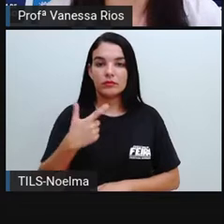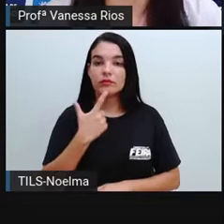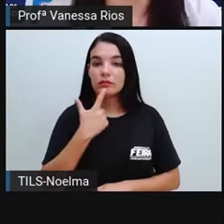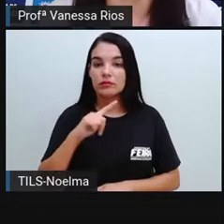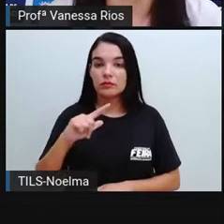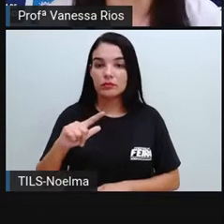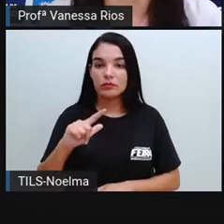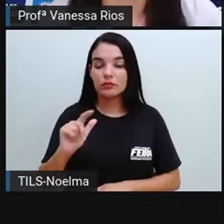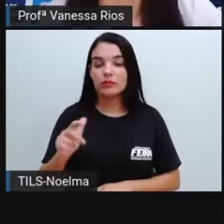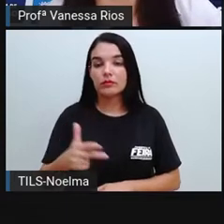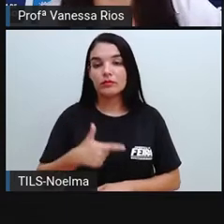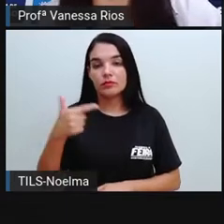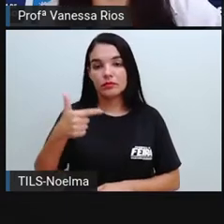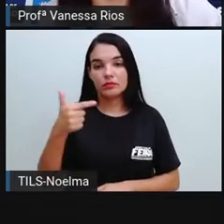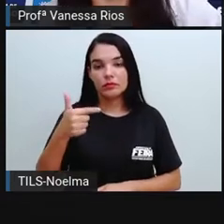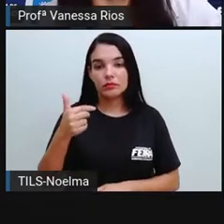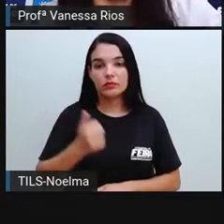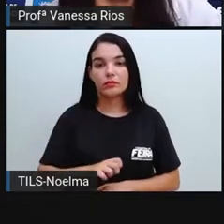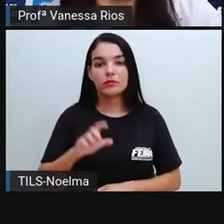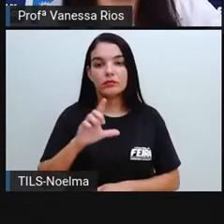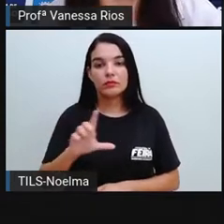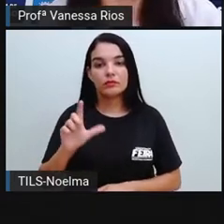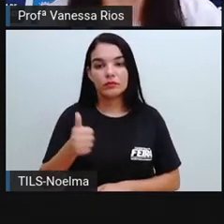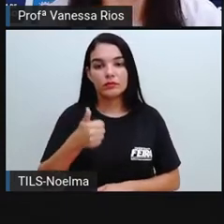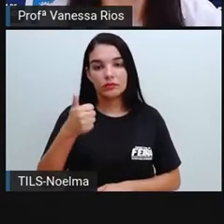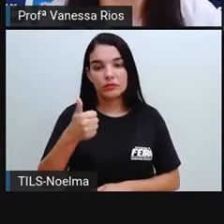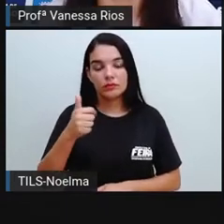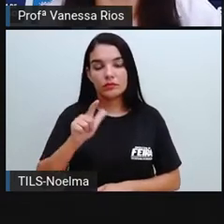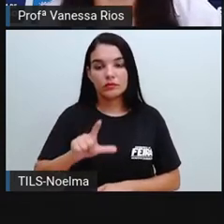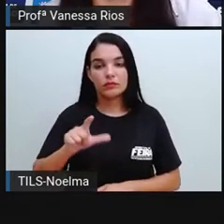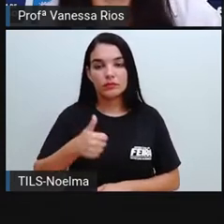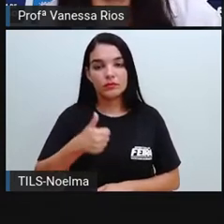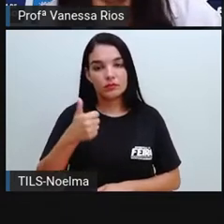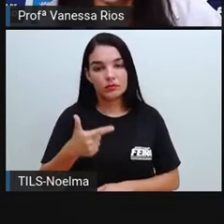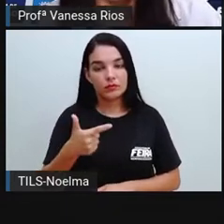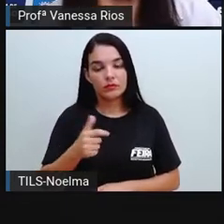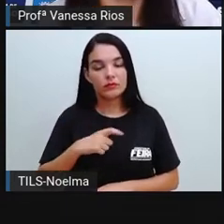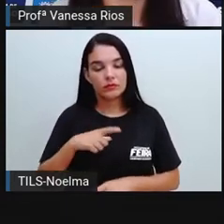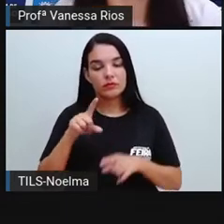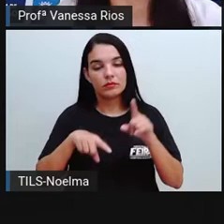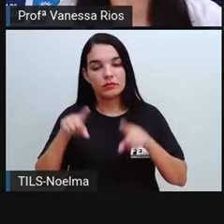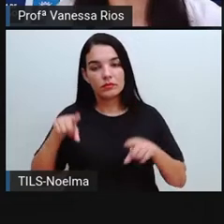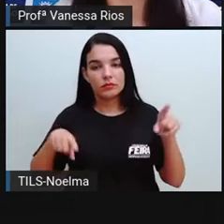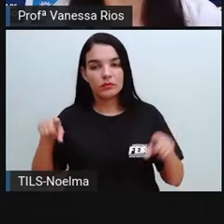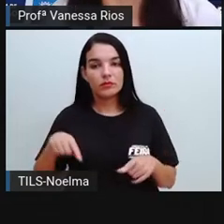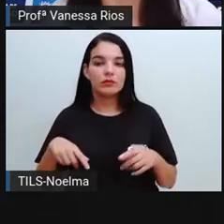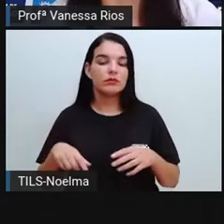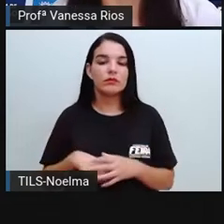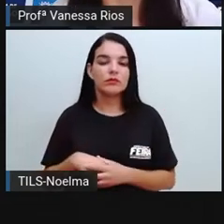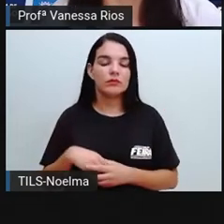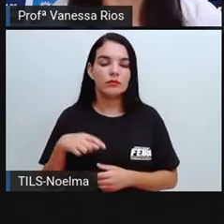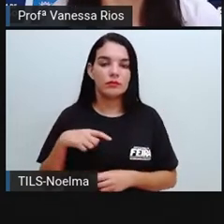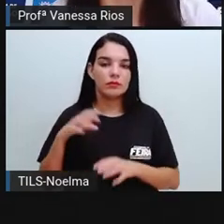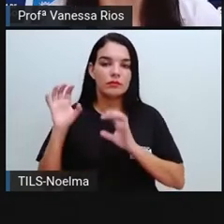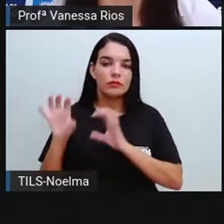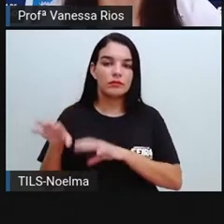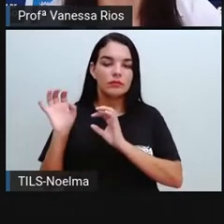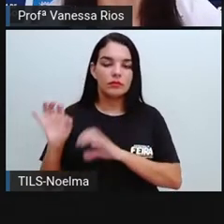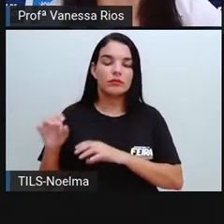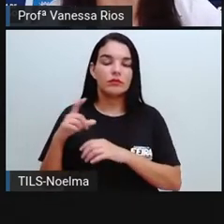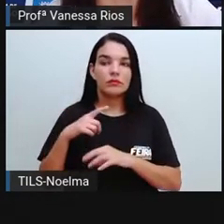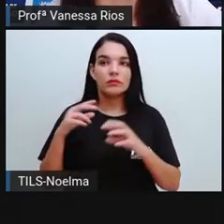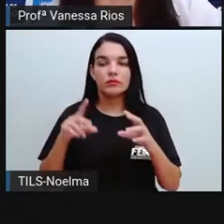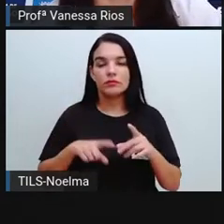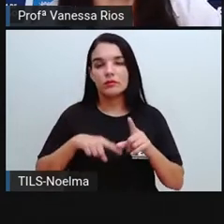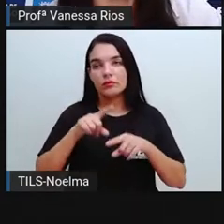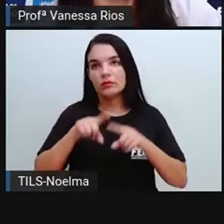a gente observa que essa língua portuguesa, ela sofre variações, né? Ela sofre a influência de